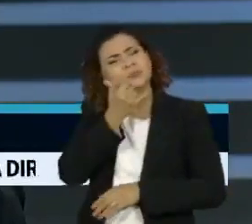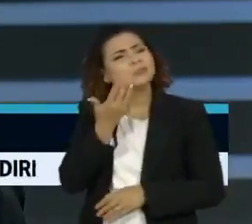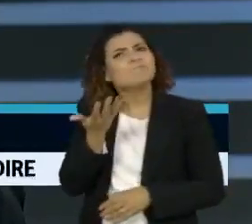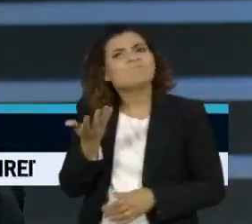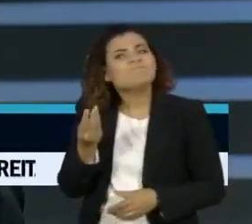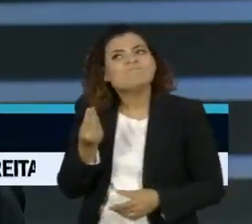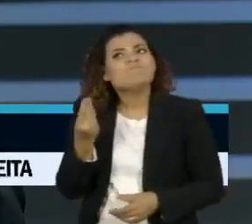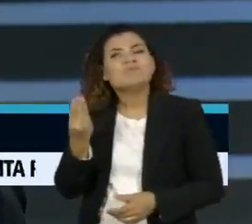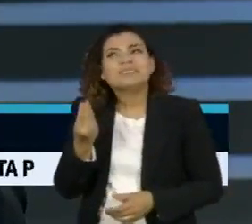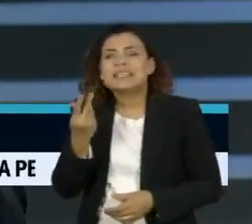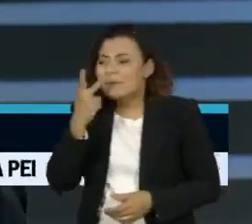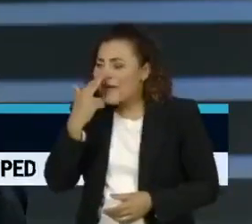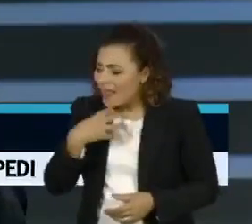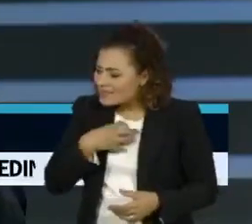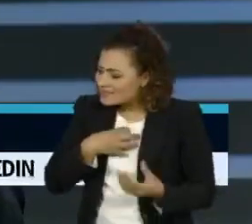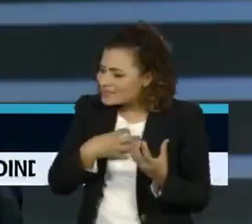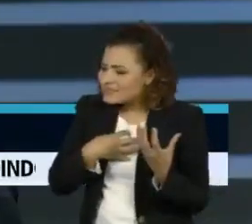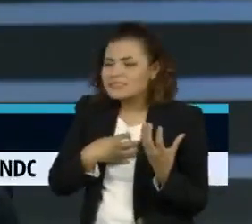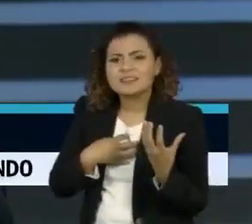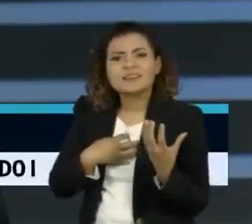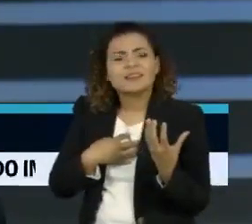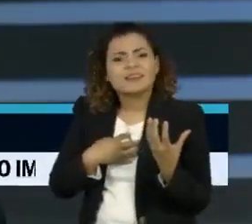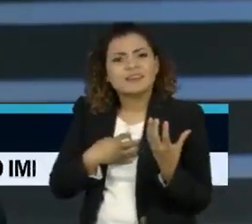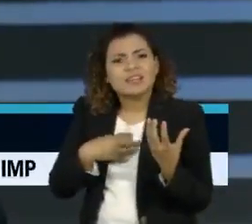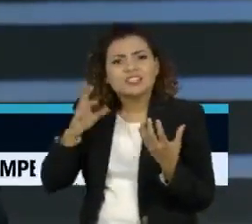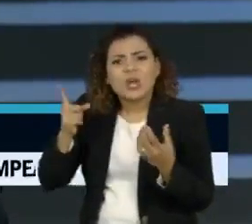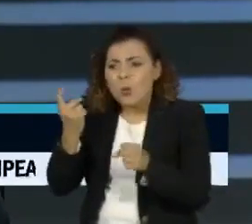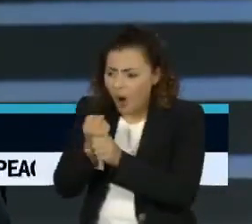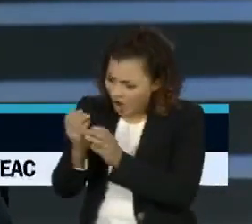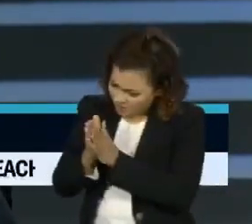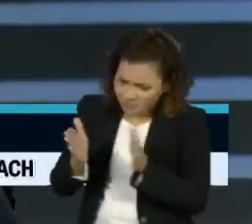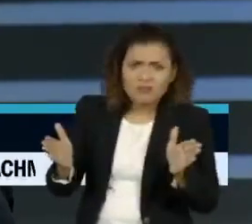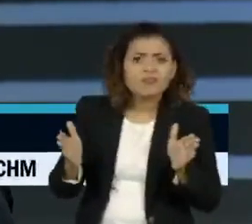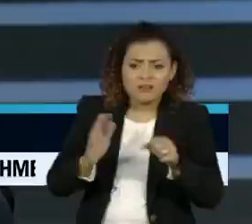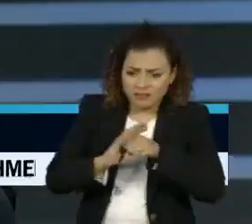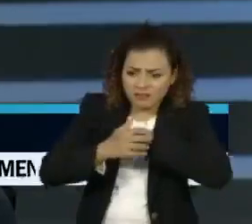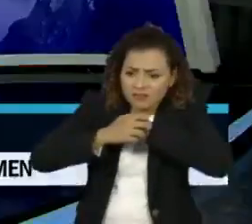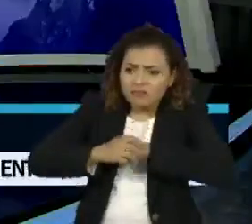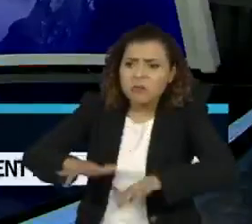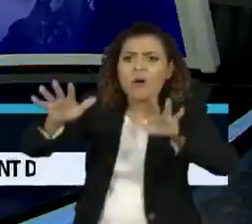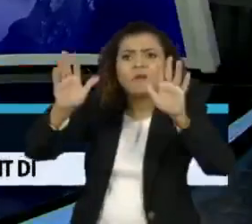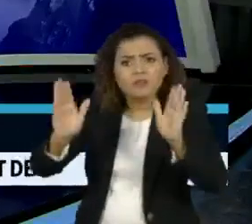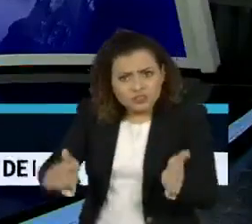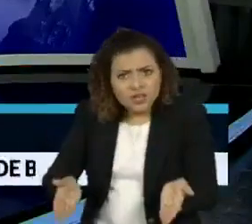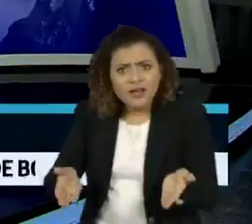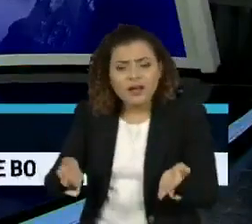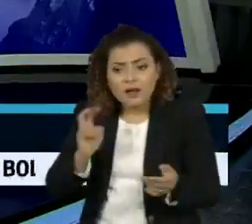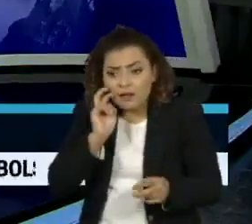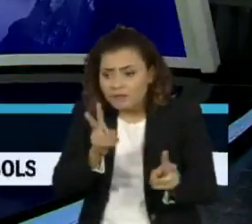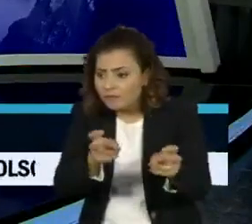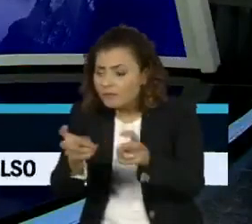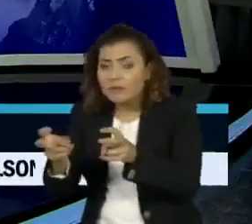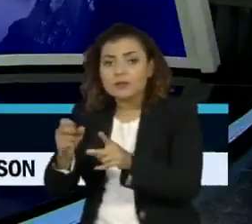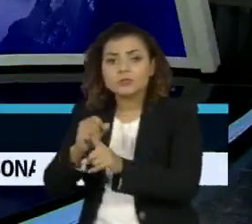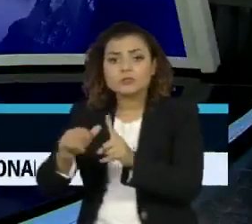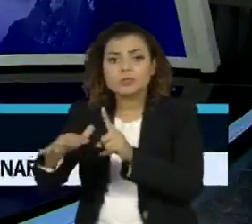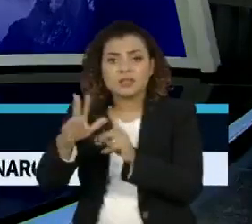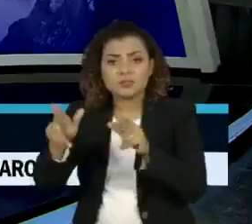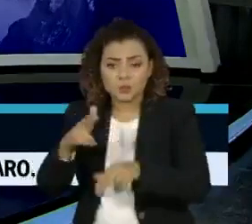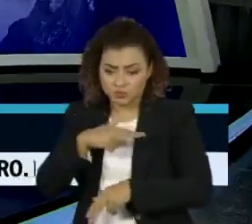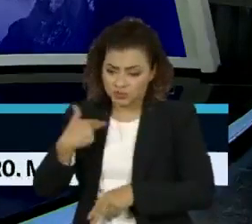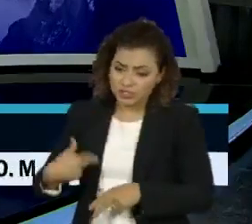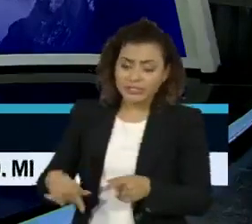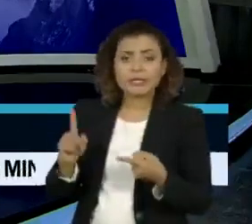inclusive, a gente, depois de um ano de pandemia, grosso modo, a gente vê que sociedades como a